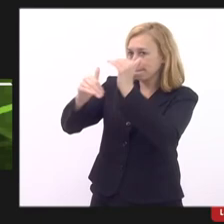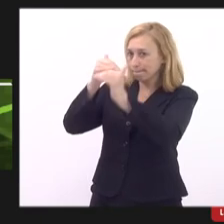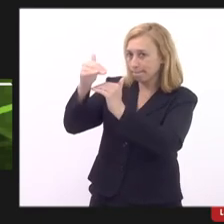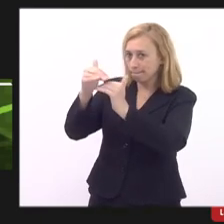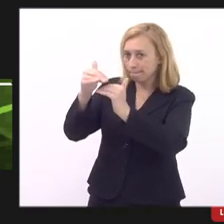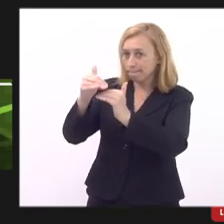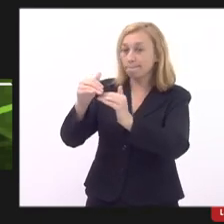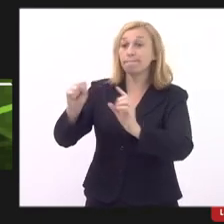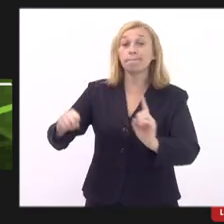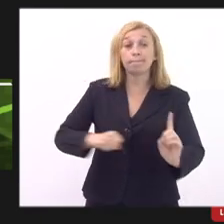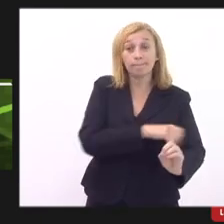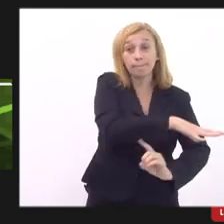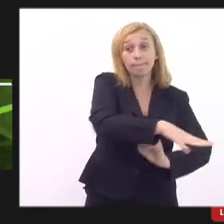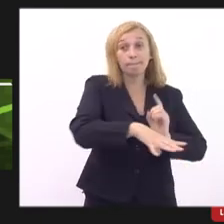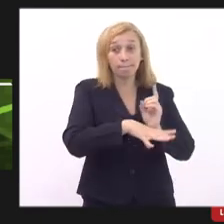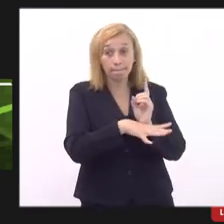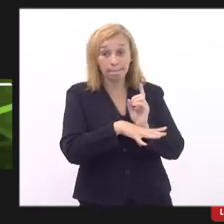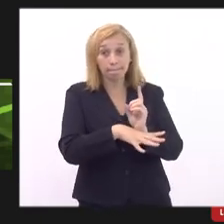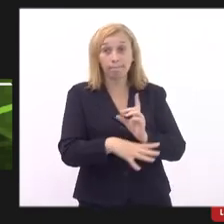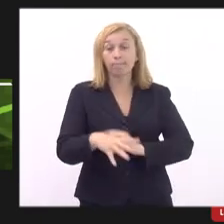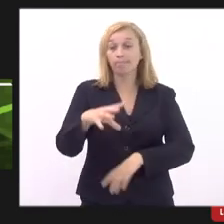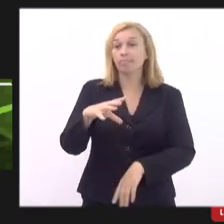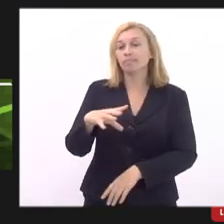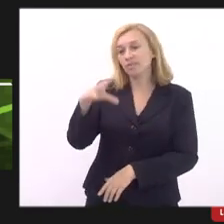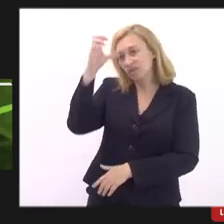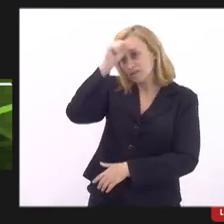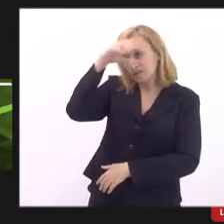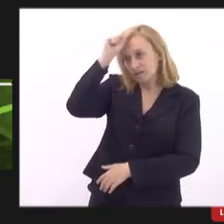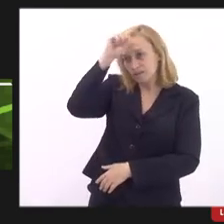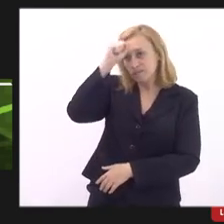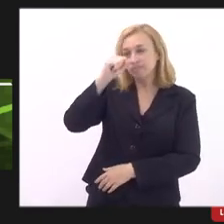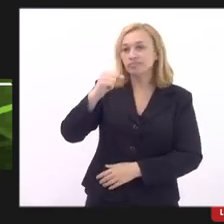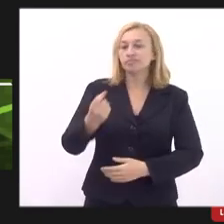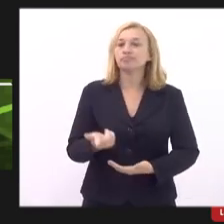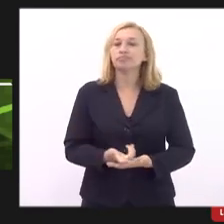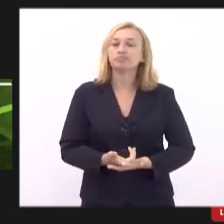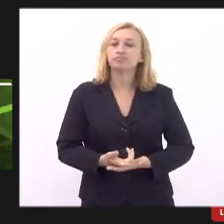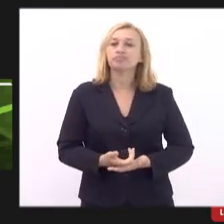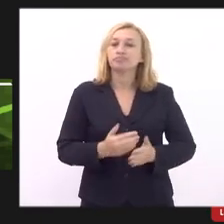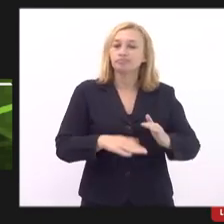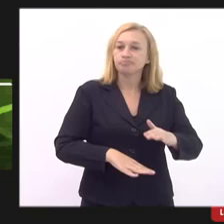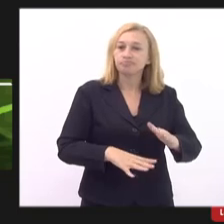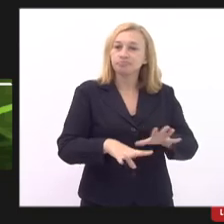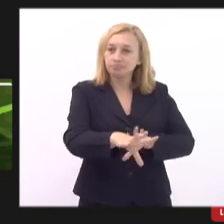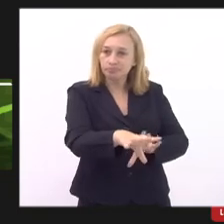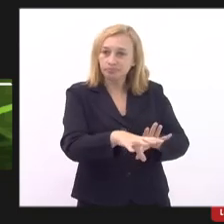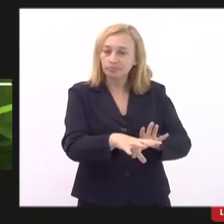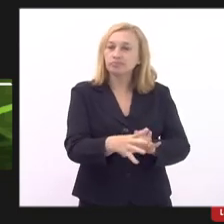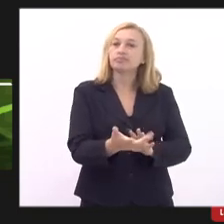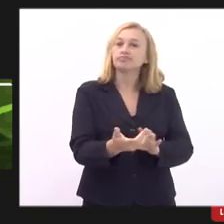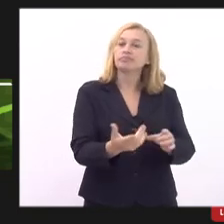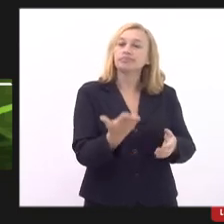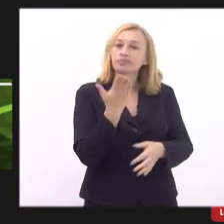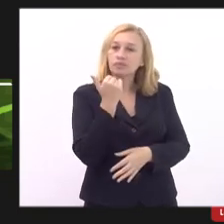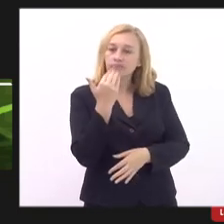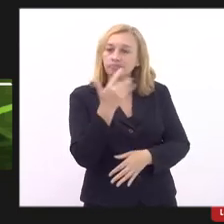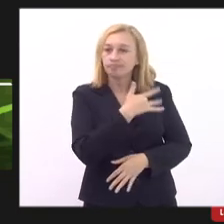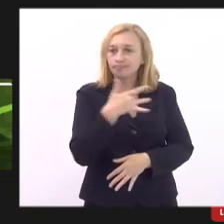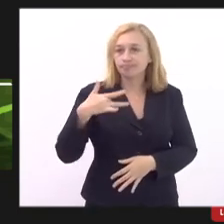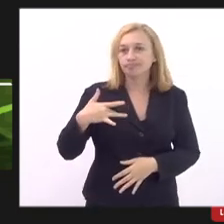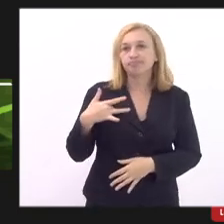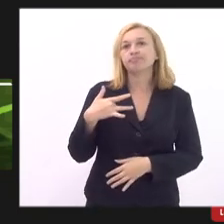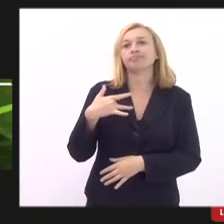psicossocial aprendizagem o rendimento escolar e a formação de hábitos alimentares saudáveis dos